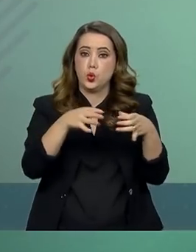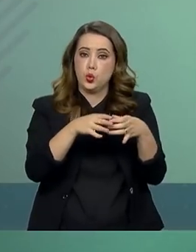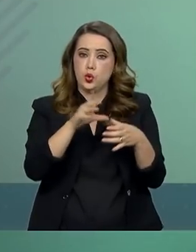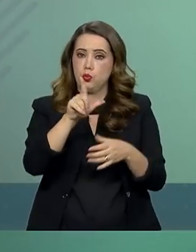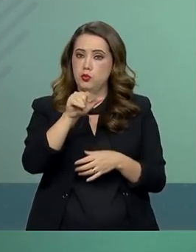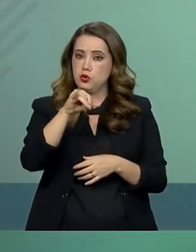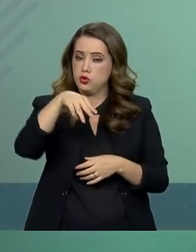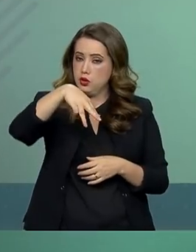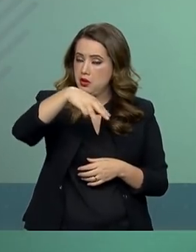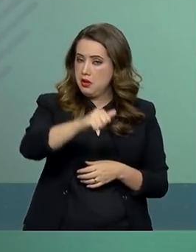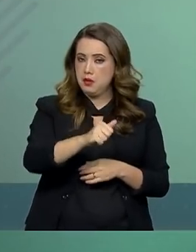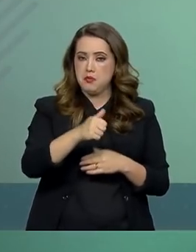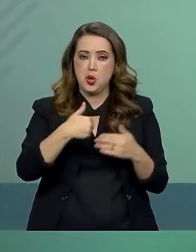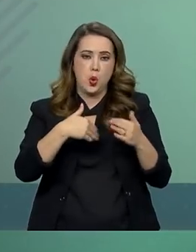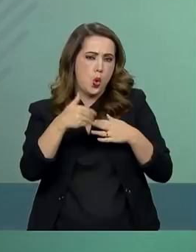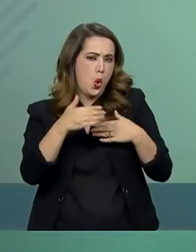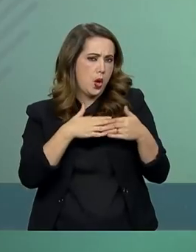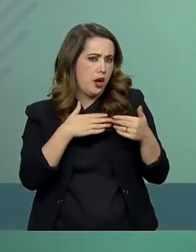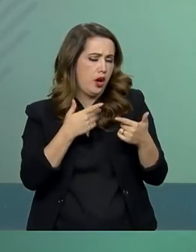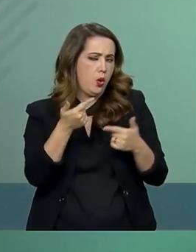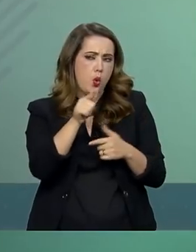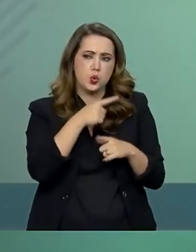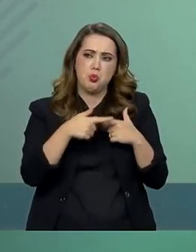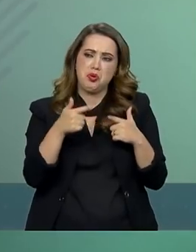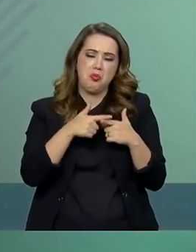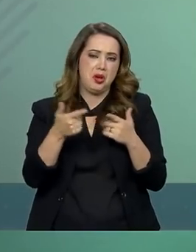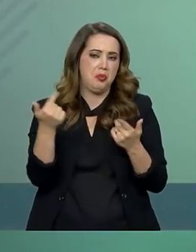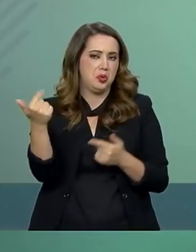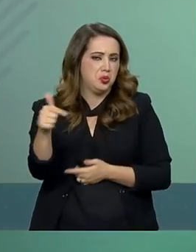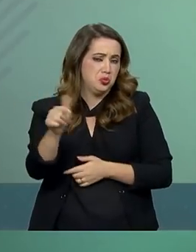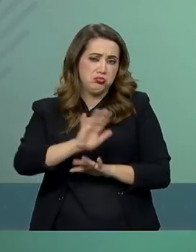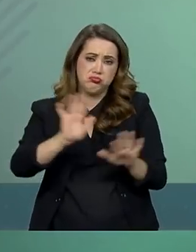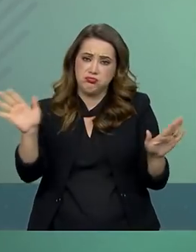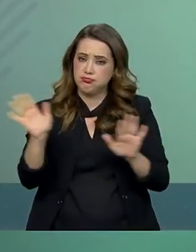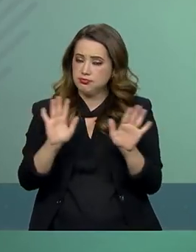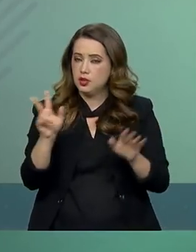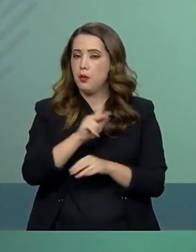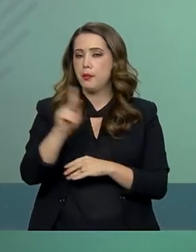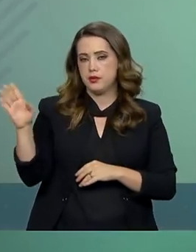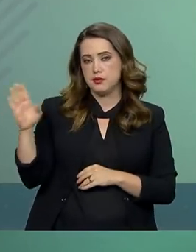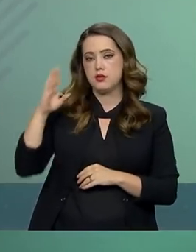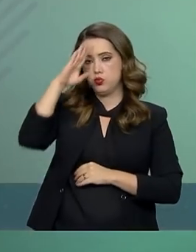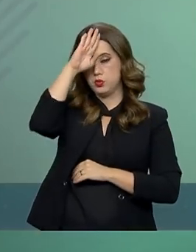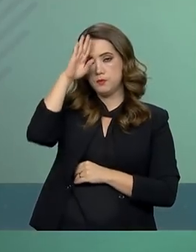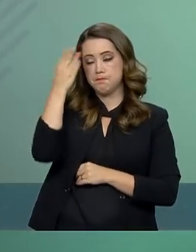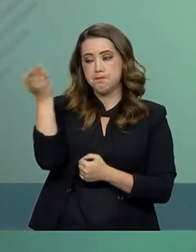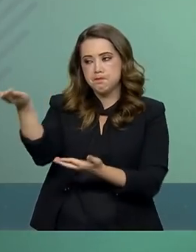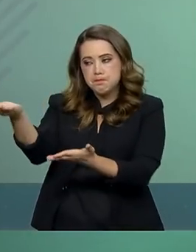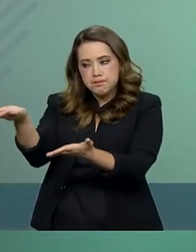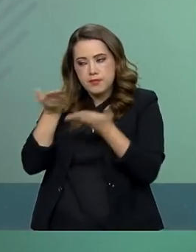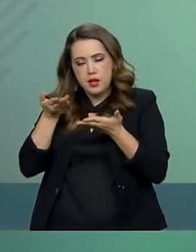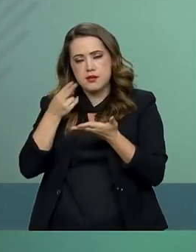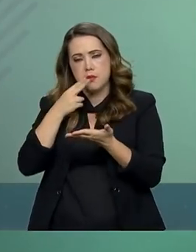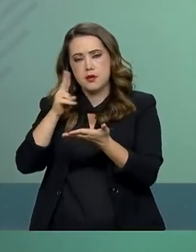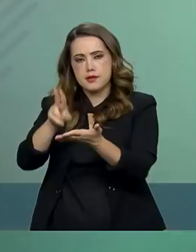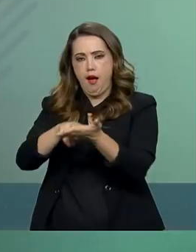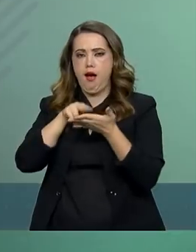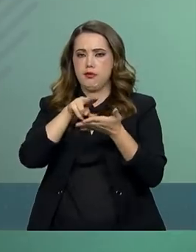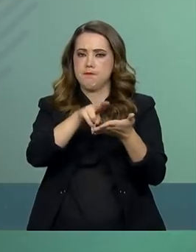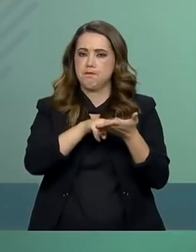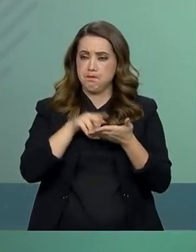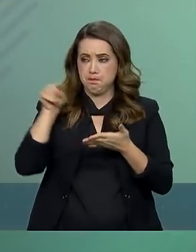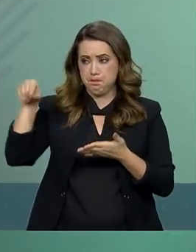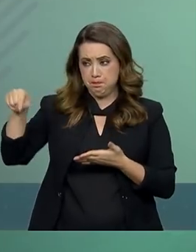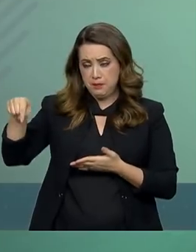sem qualquer repercussão negativa, o presidente optou por receber as cartas credenciais da